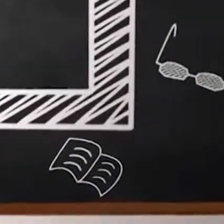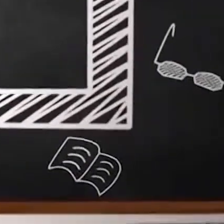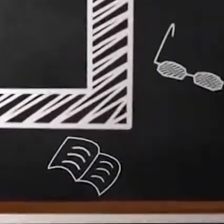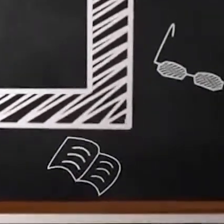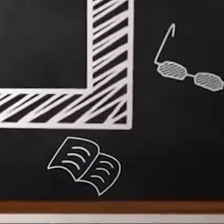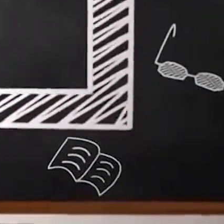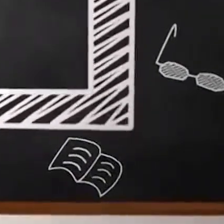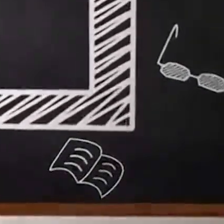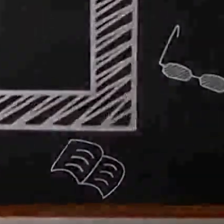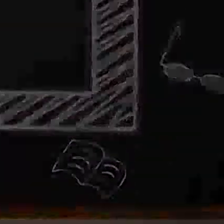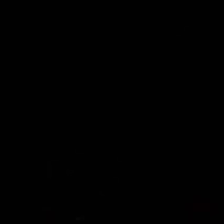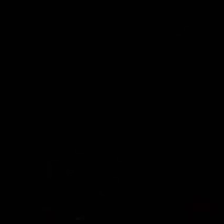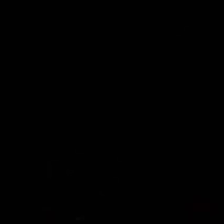até a próxima!